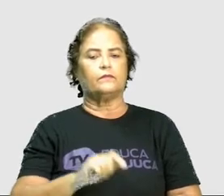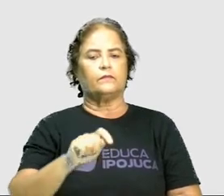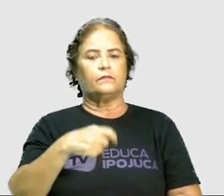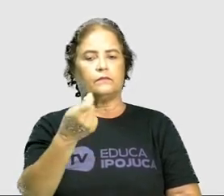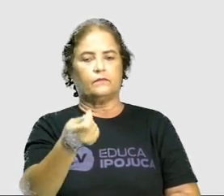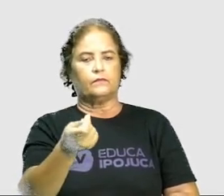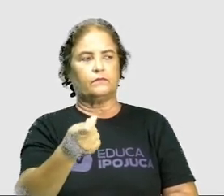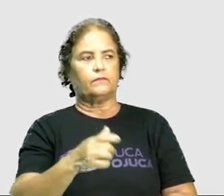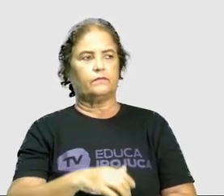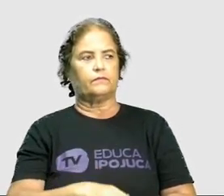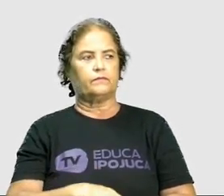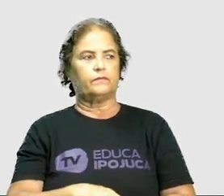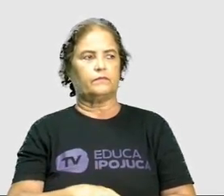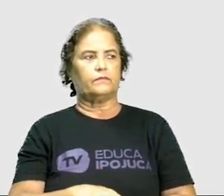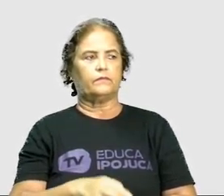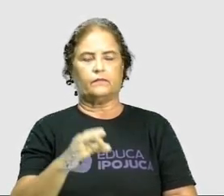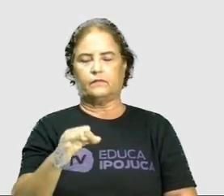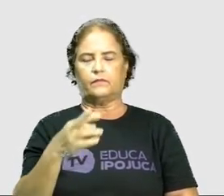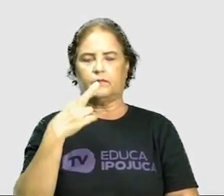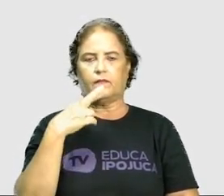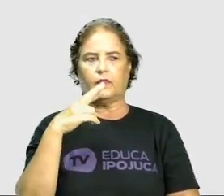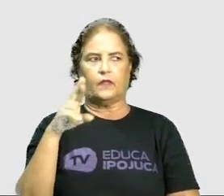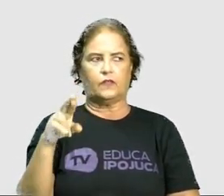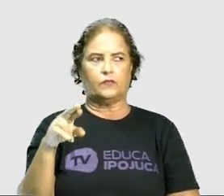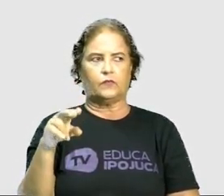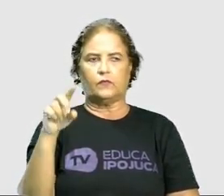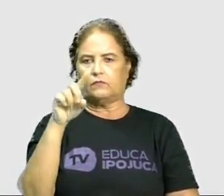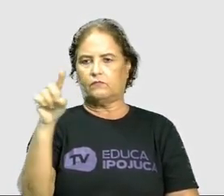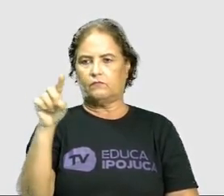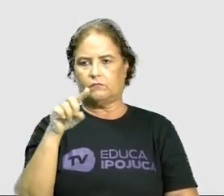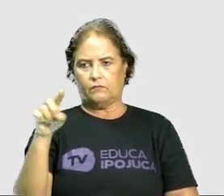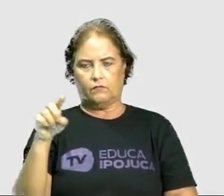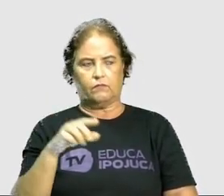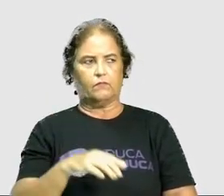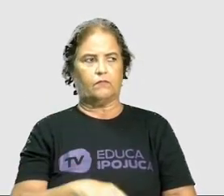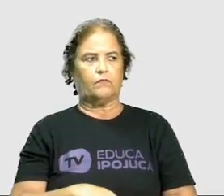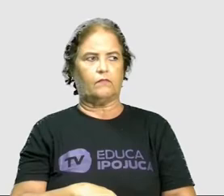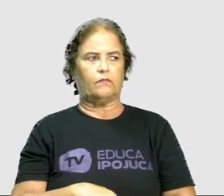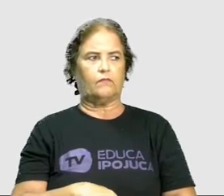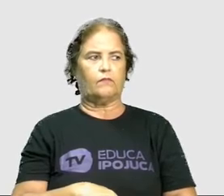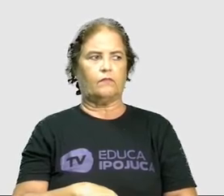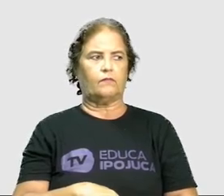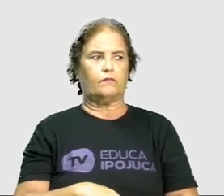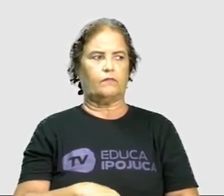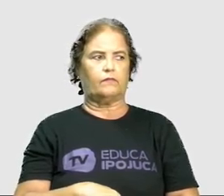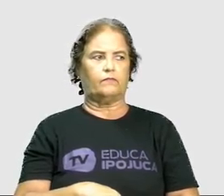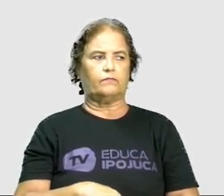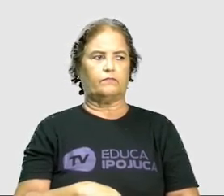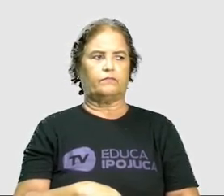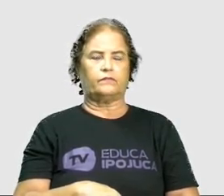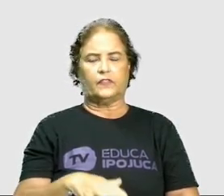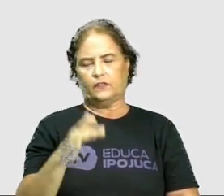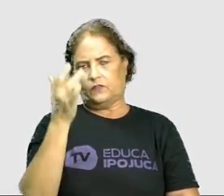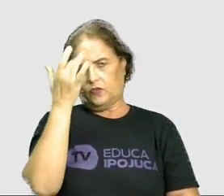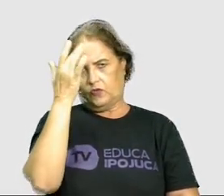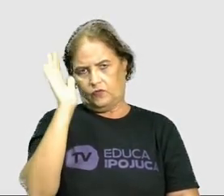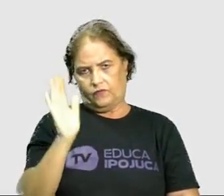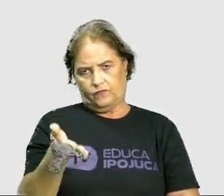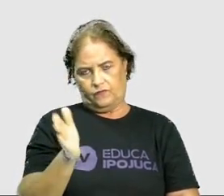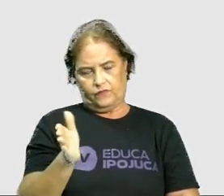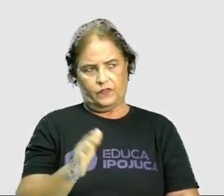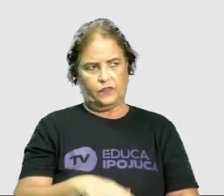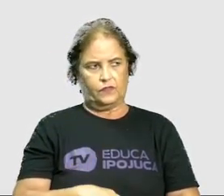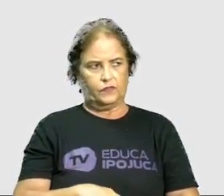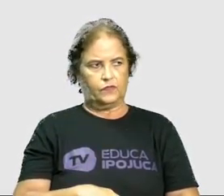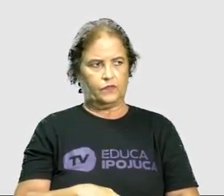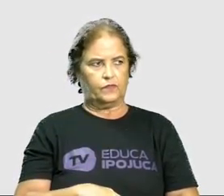Acertou quem respondeu dois traços. Pois é. ficou fácil agora. Só tem